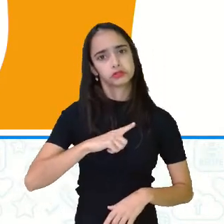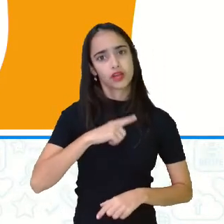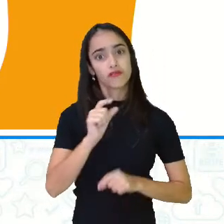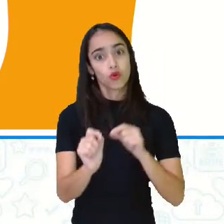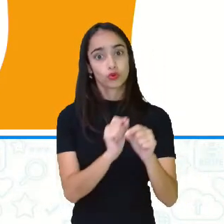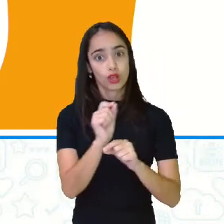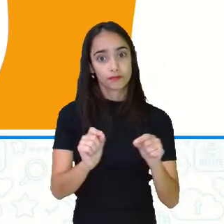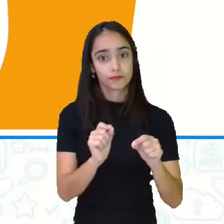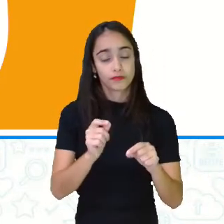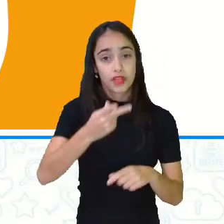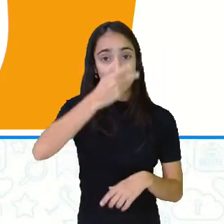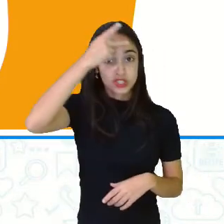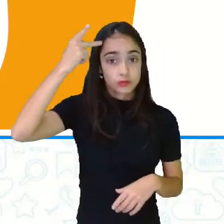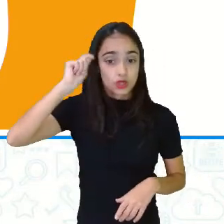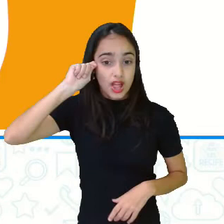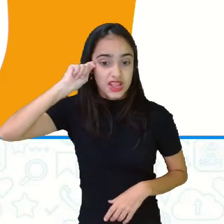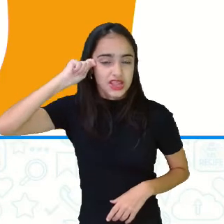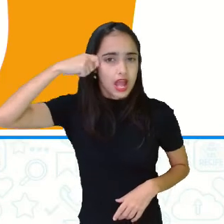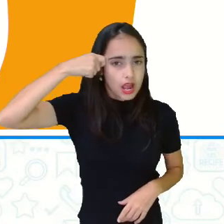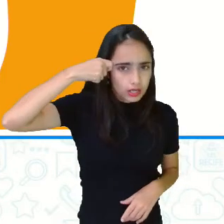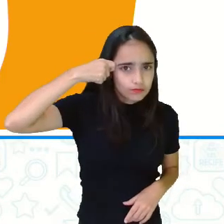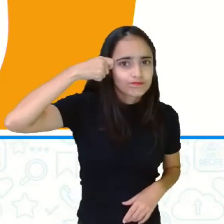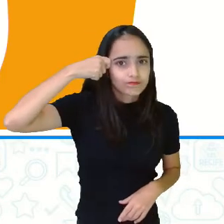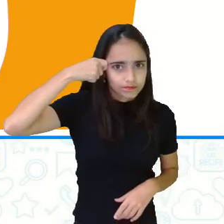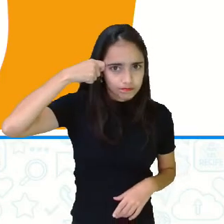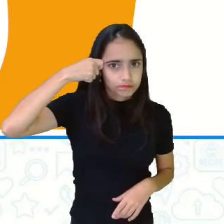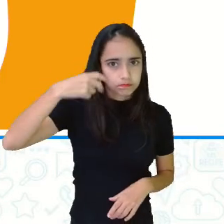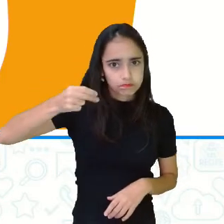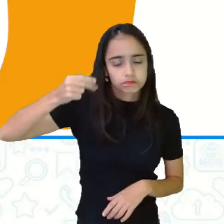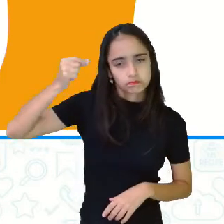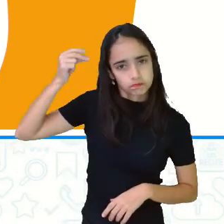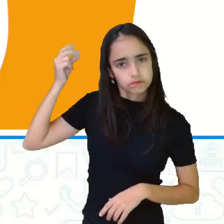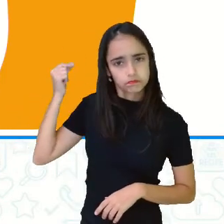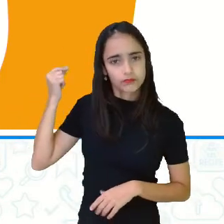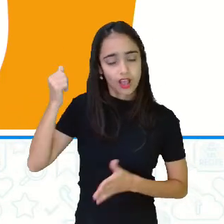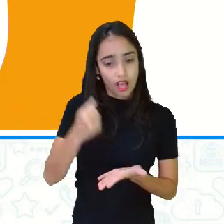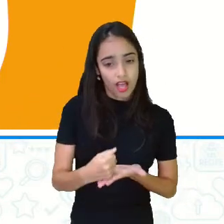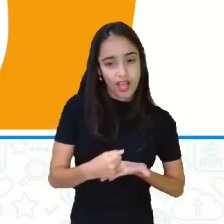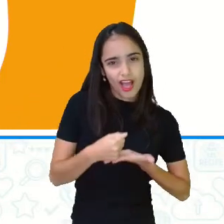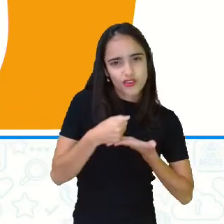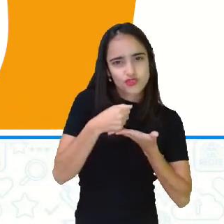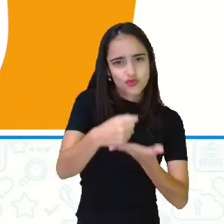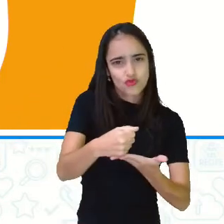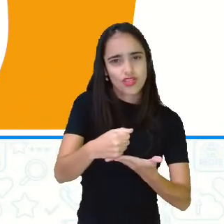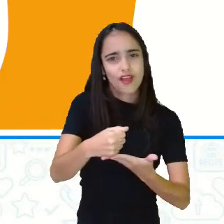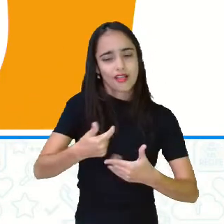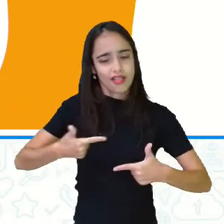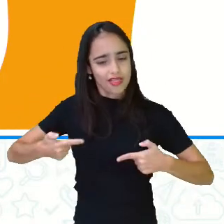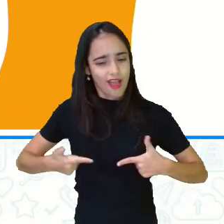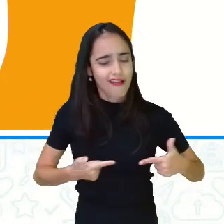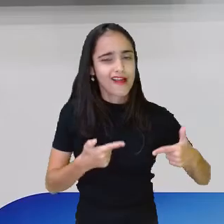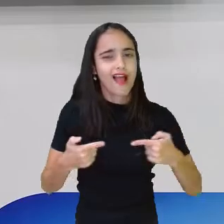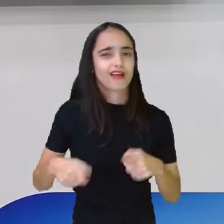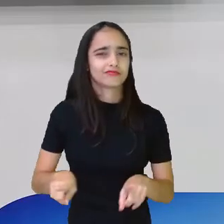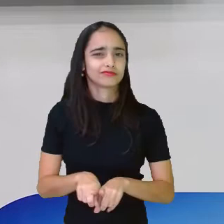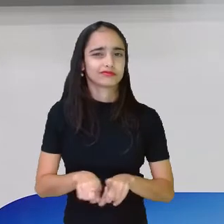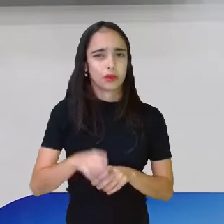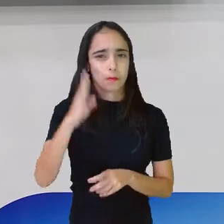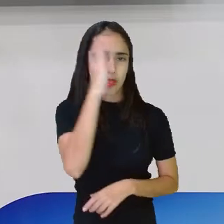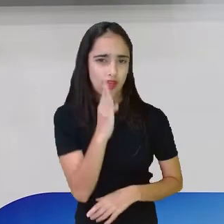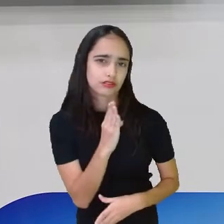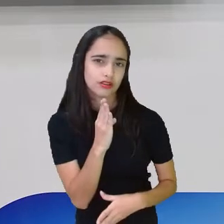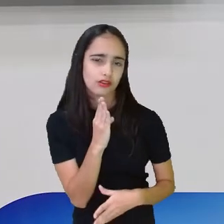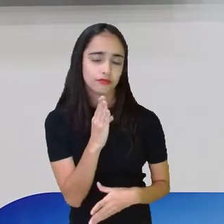negras que eram escravizadas naquele período, que ajudaram o exército na guerra do Paraguai, quando retornaram ao